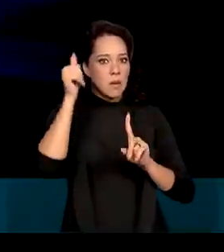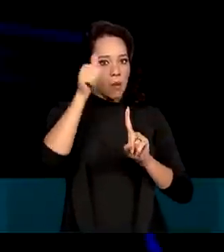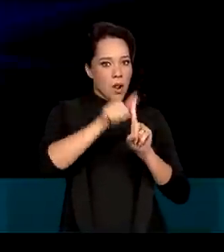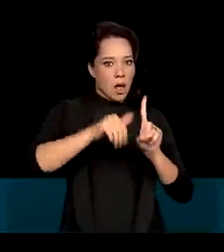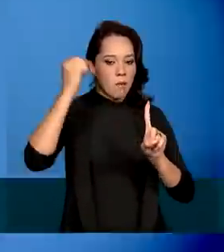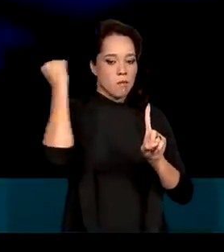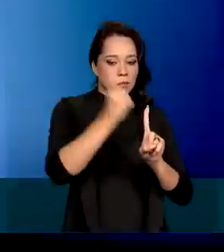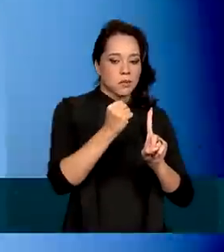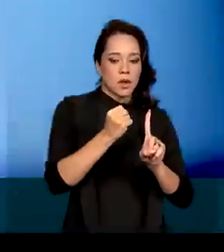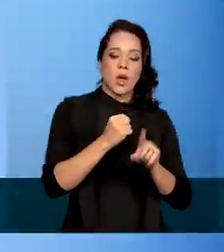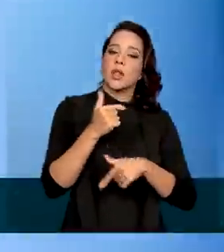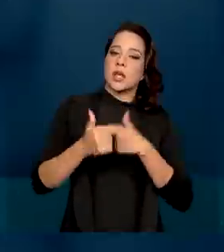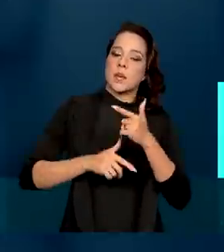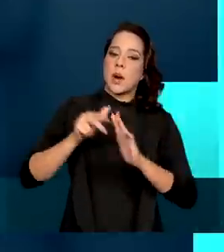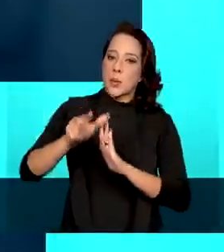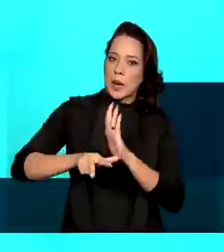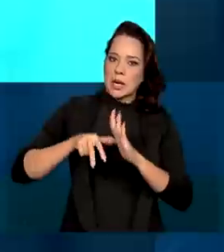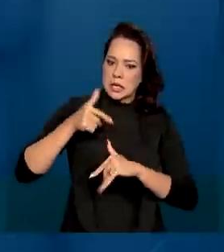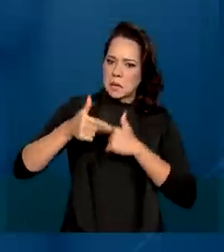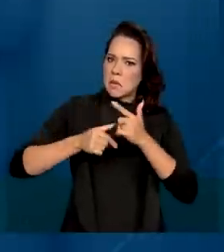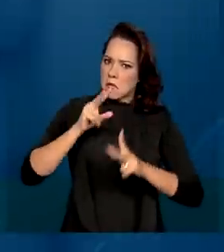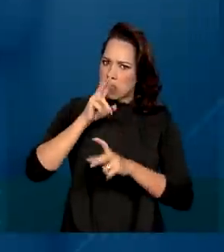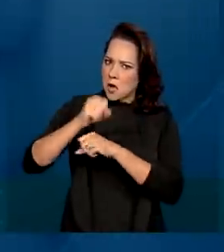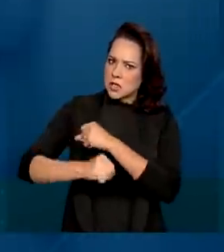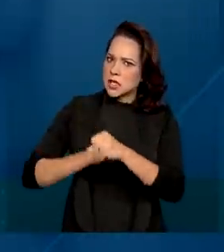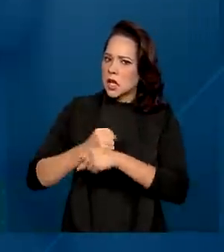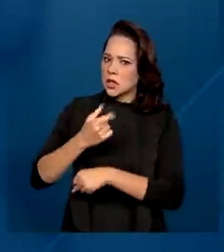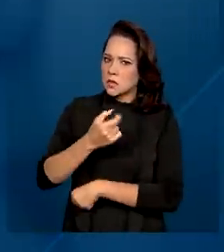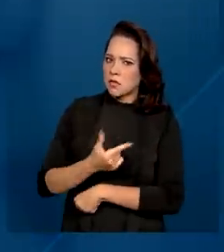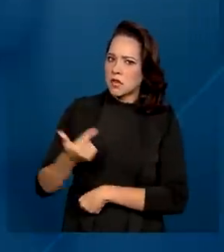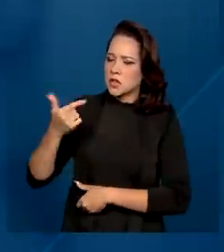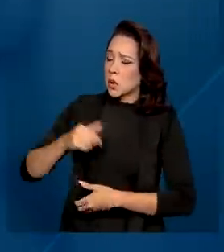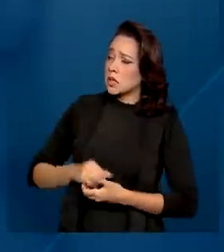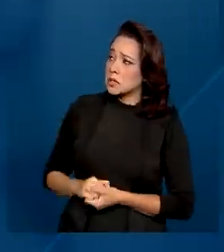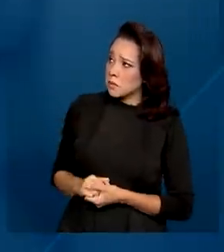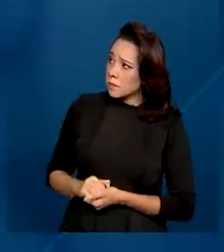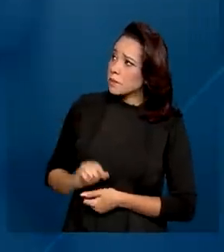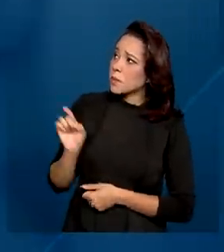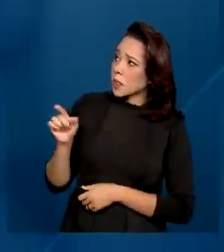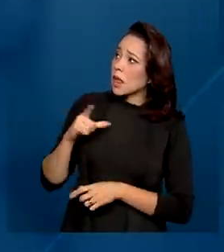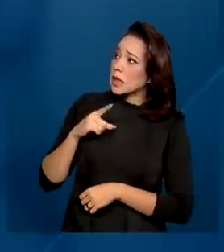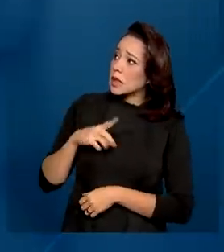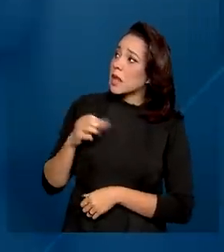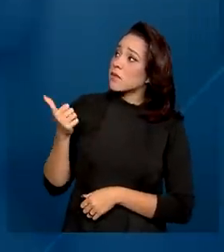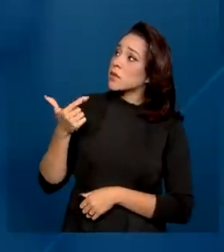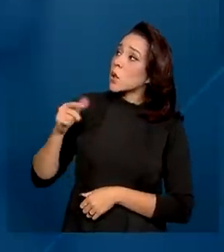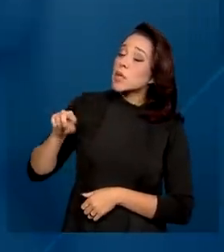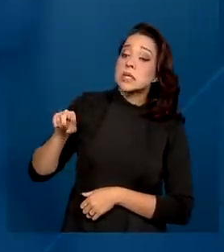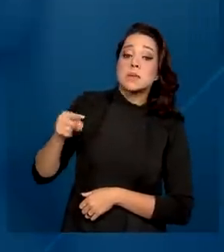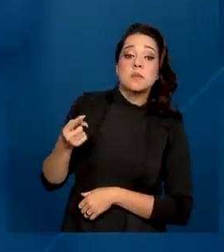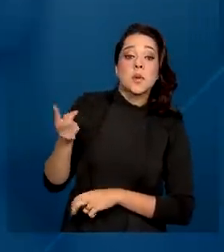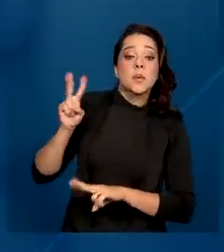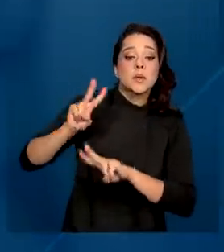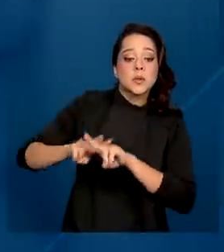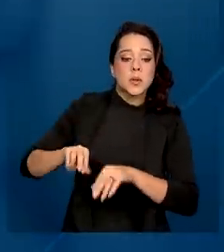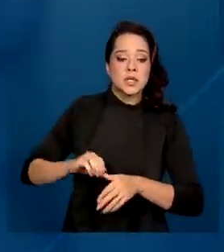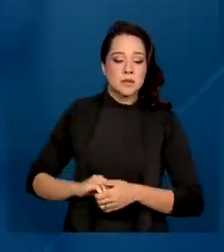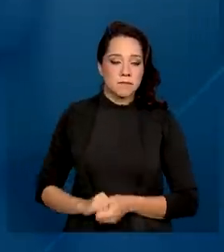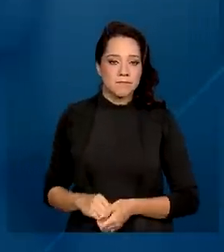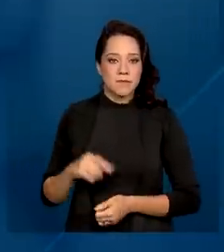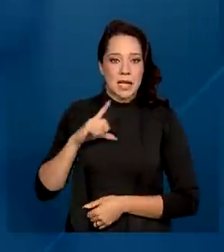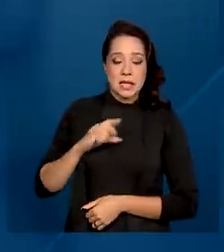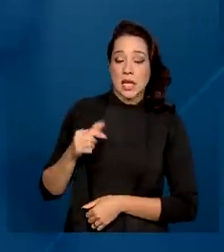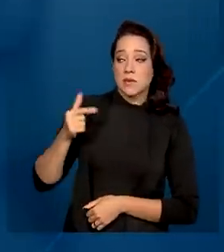Operação Maria da Penha atuou fortemente em 2022. A ação realizou 12 mil prisões, registrou